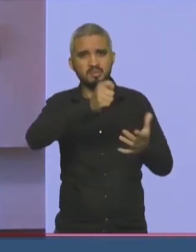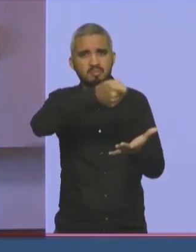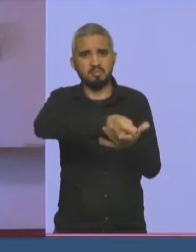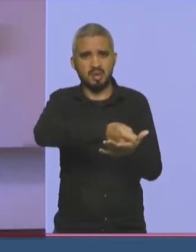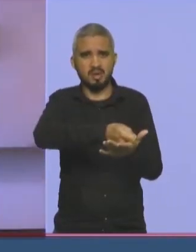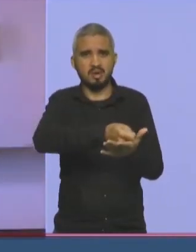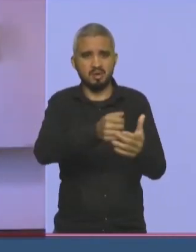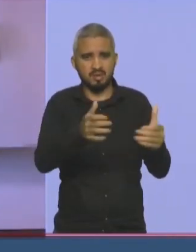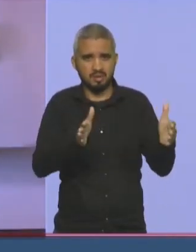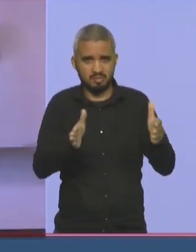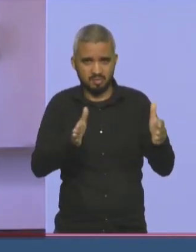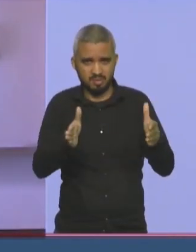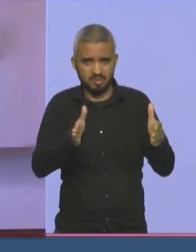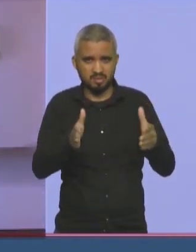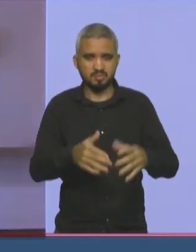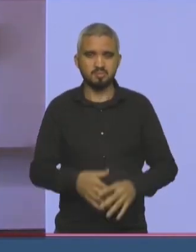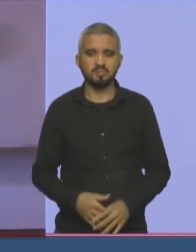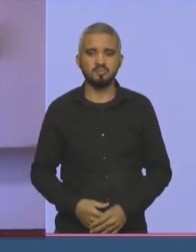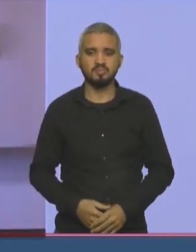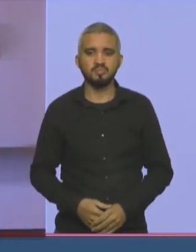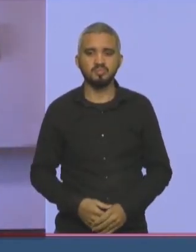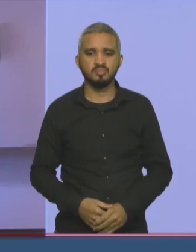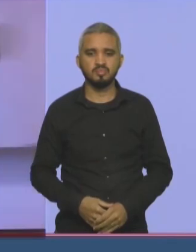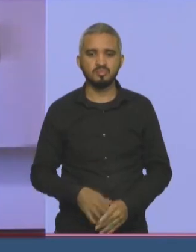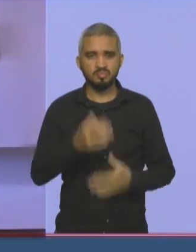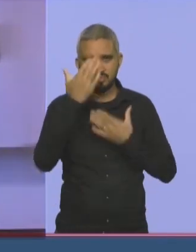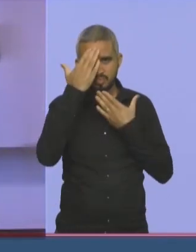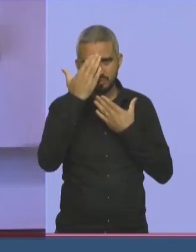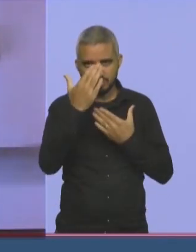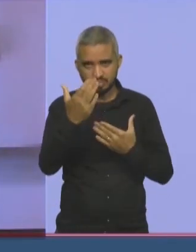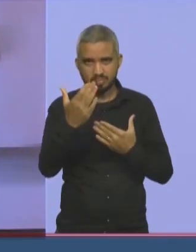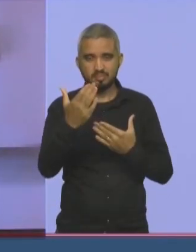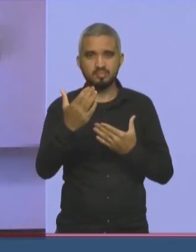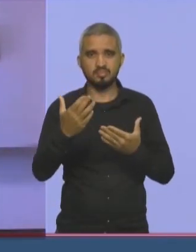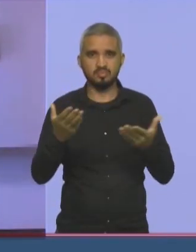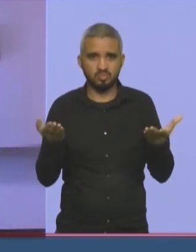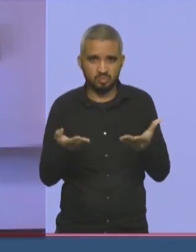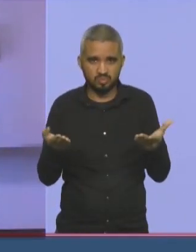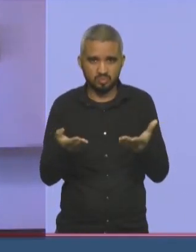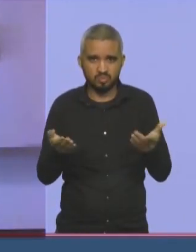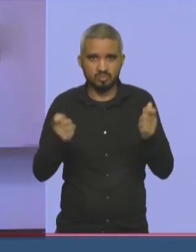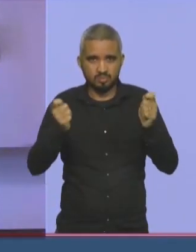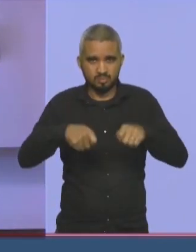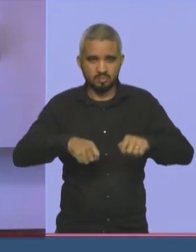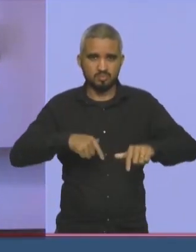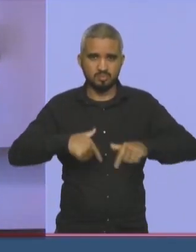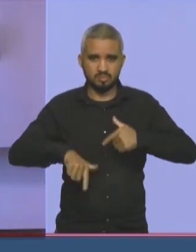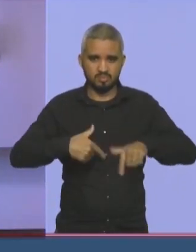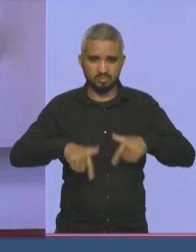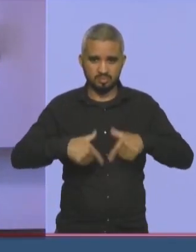faço esses registros, e agradeço a oportunidade de estar podendo fazer o meu trabalho aqui por meio desse sistema. Obrigado.